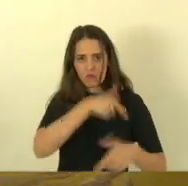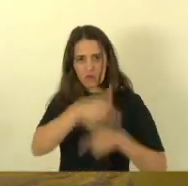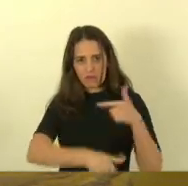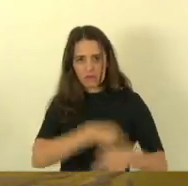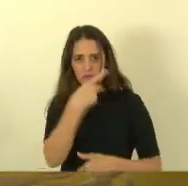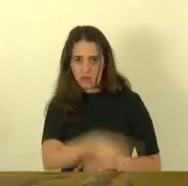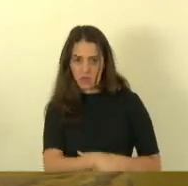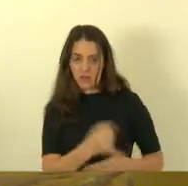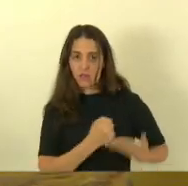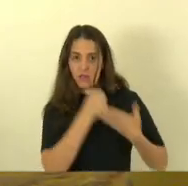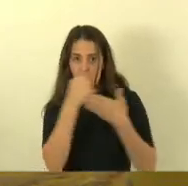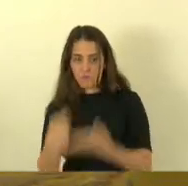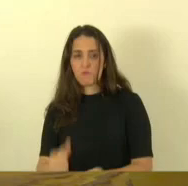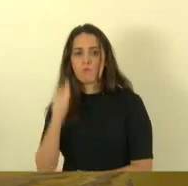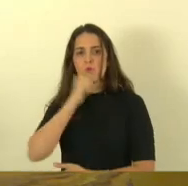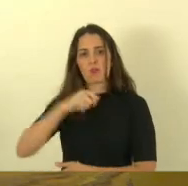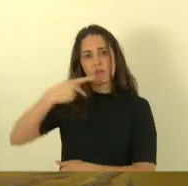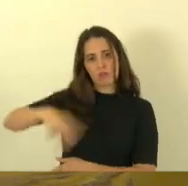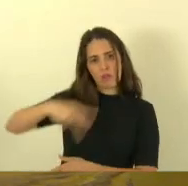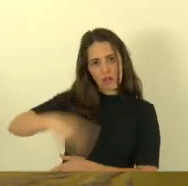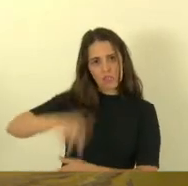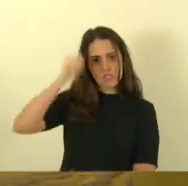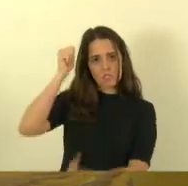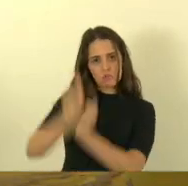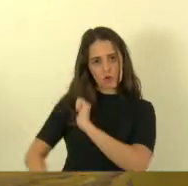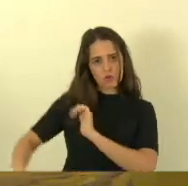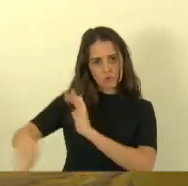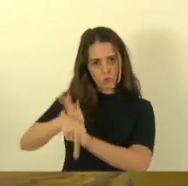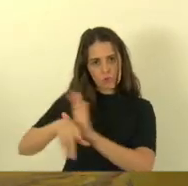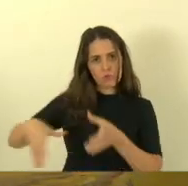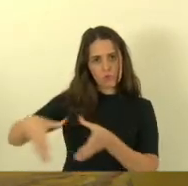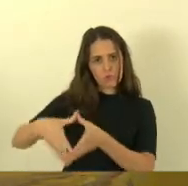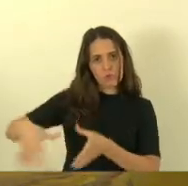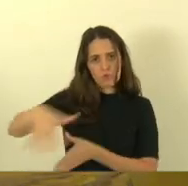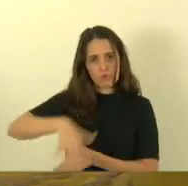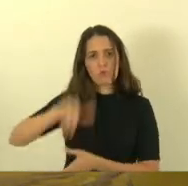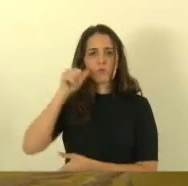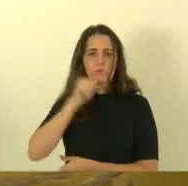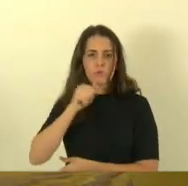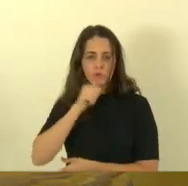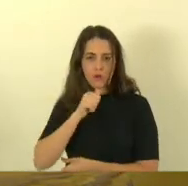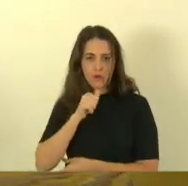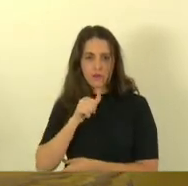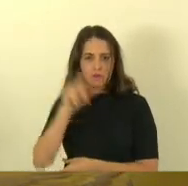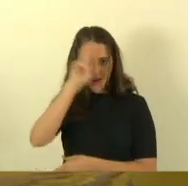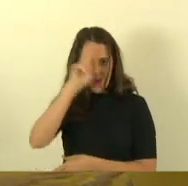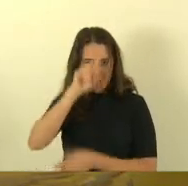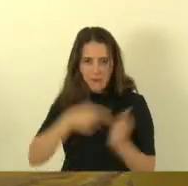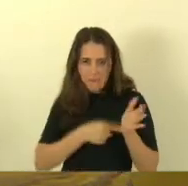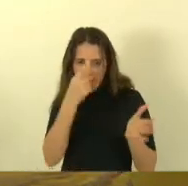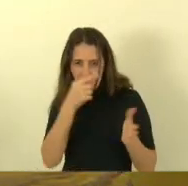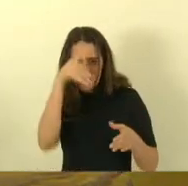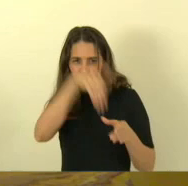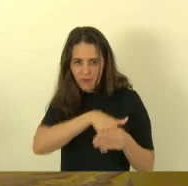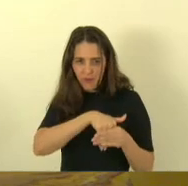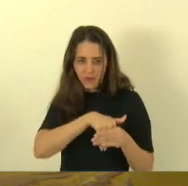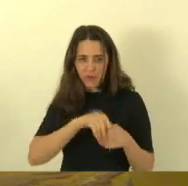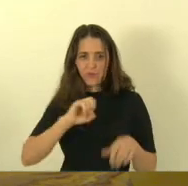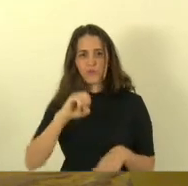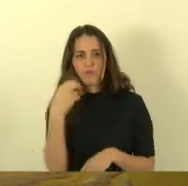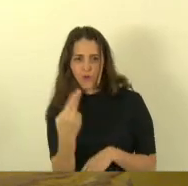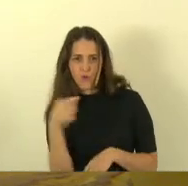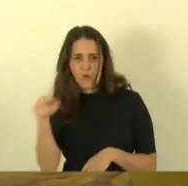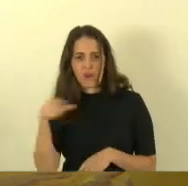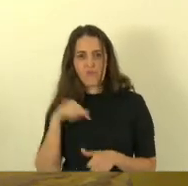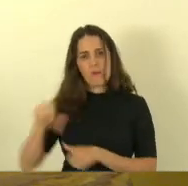mulheres, ter o esporte delas para elas, como ele votou na primeira vez, ou se ele